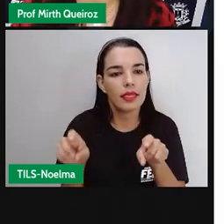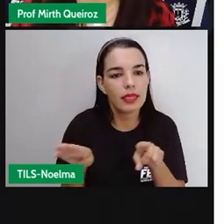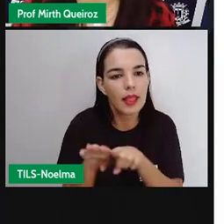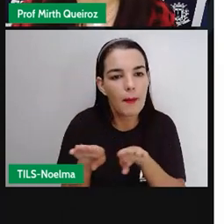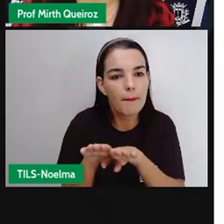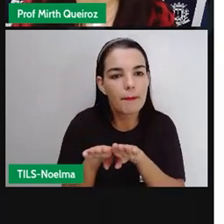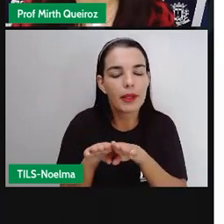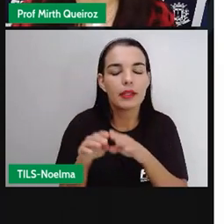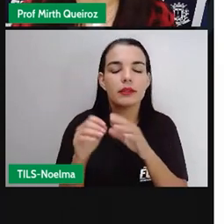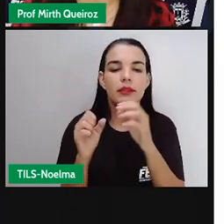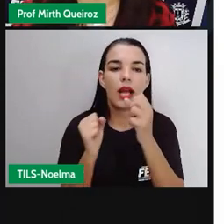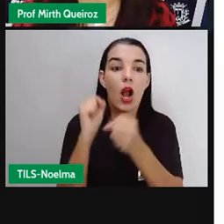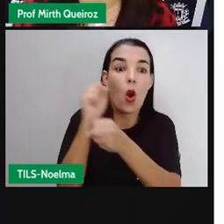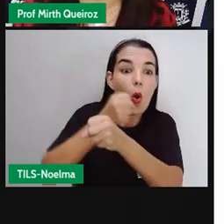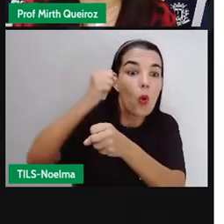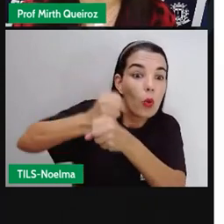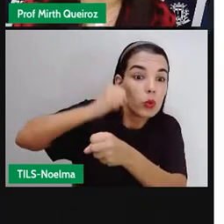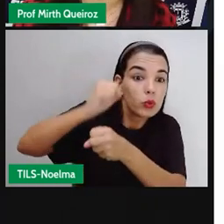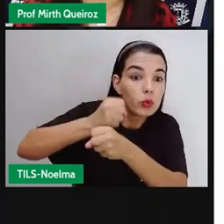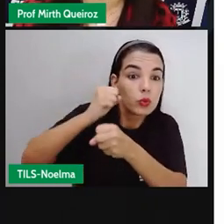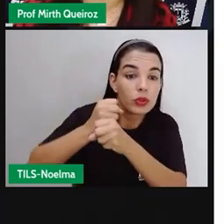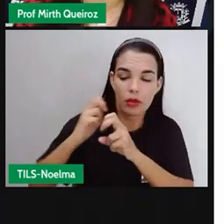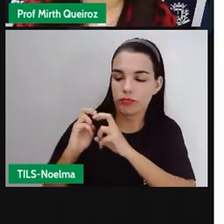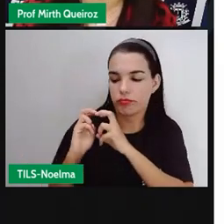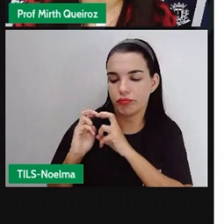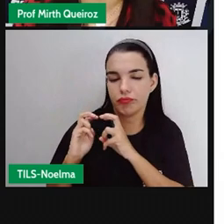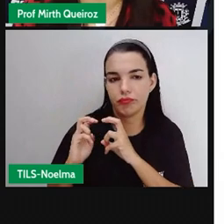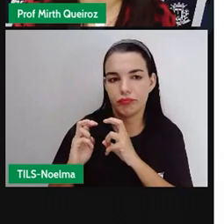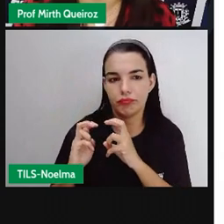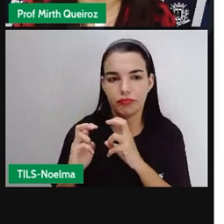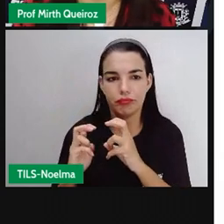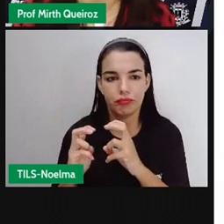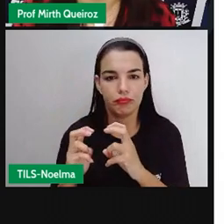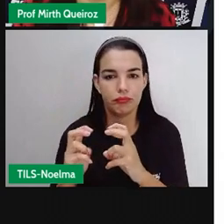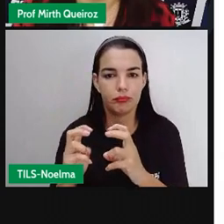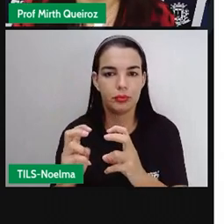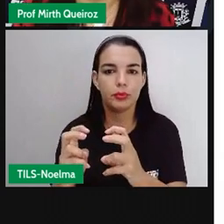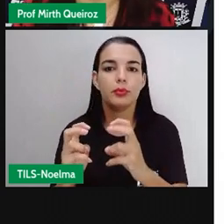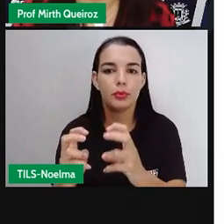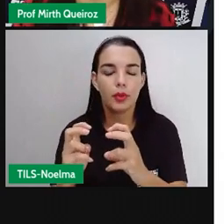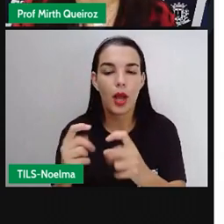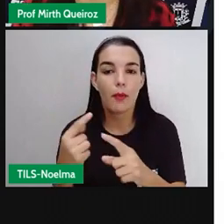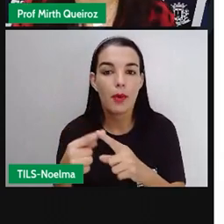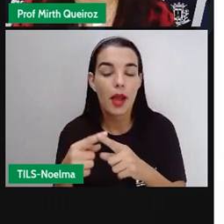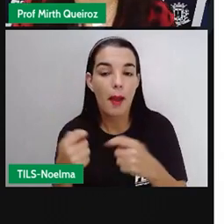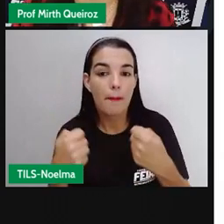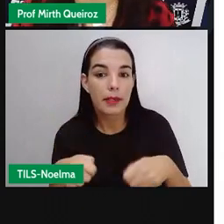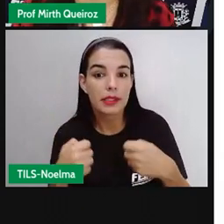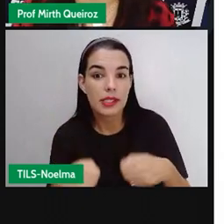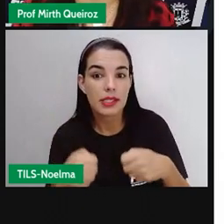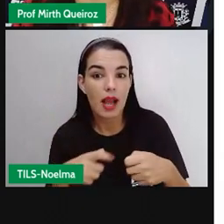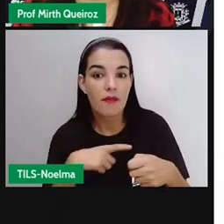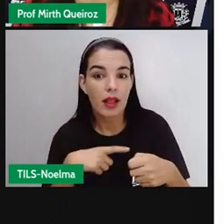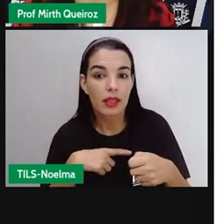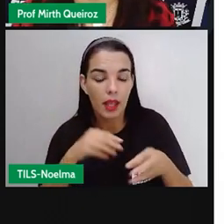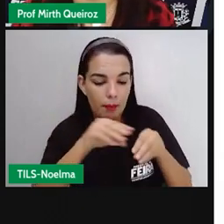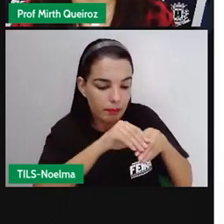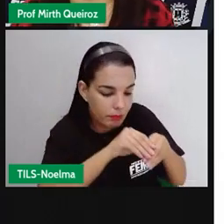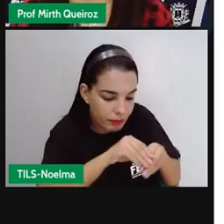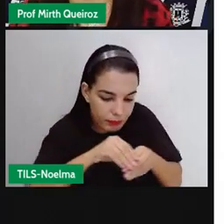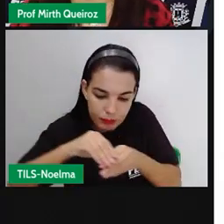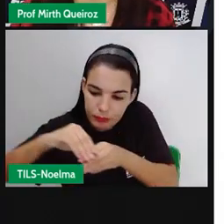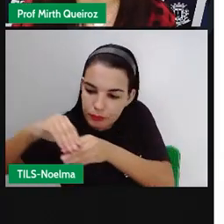aí também a construção de algumas ferrovias que tinham como objetivo promover o escoamento dos grãos de café para